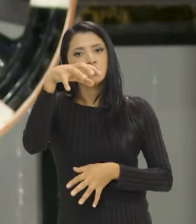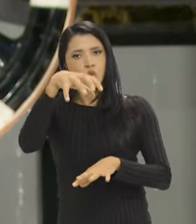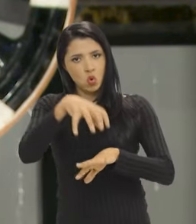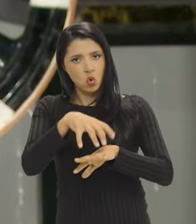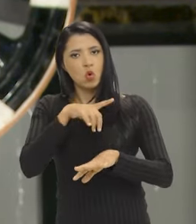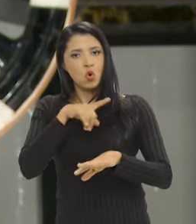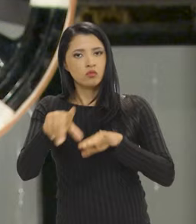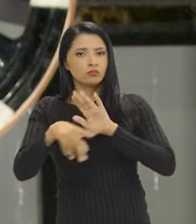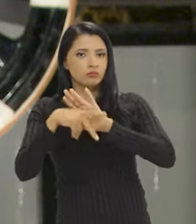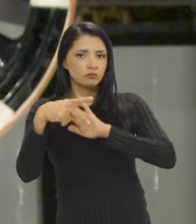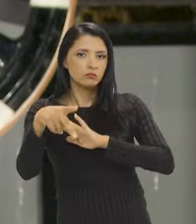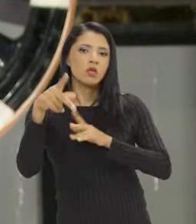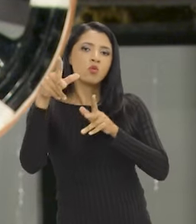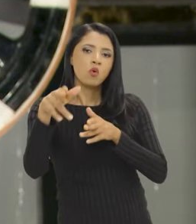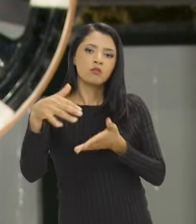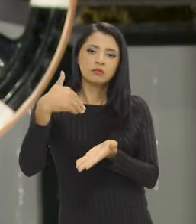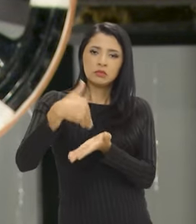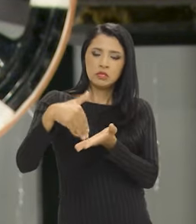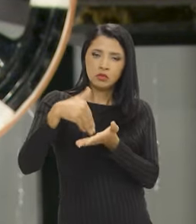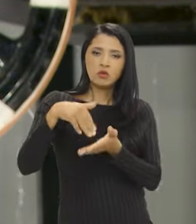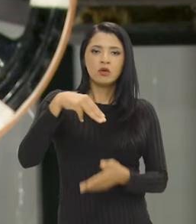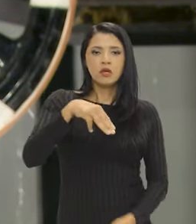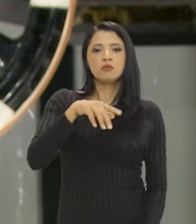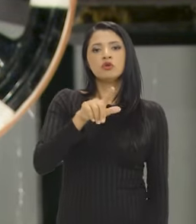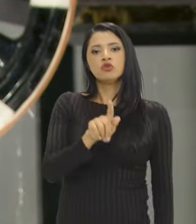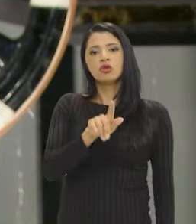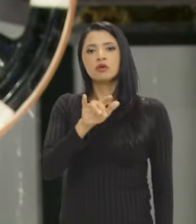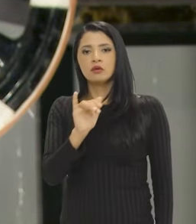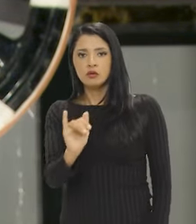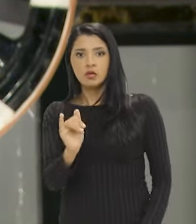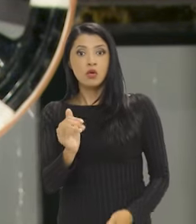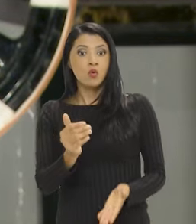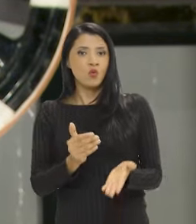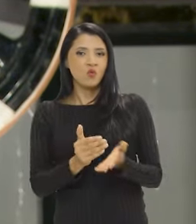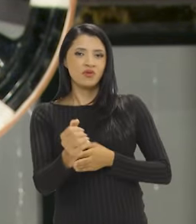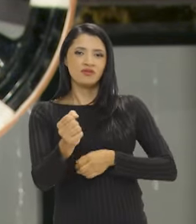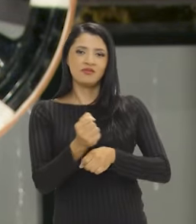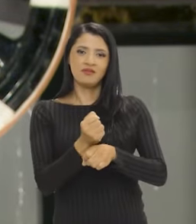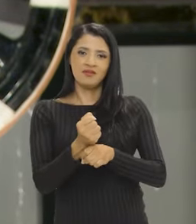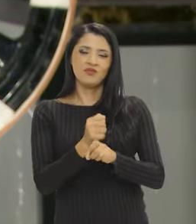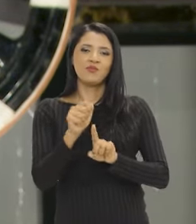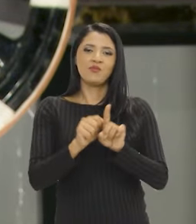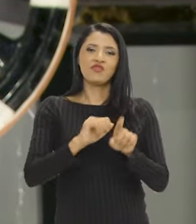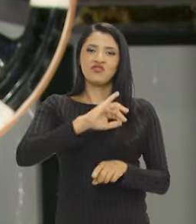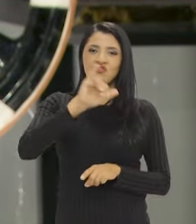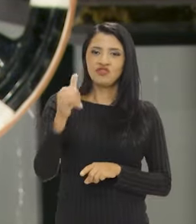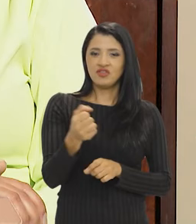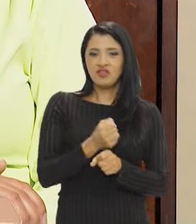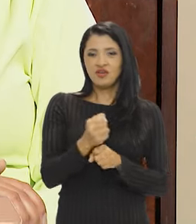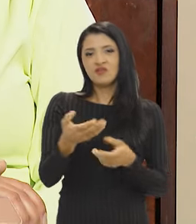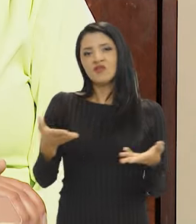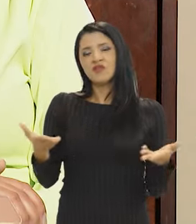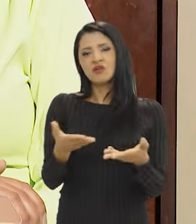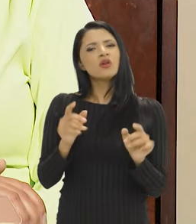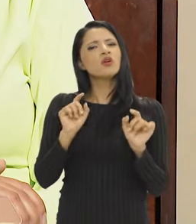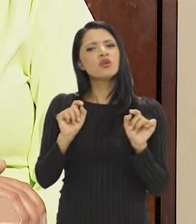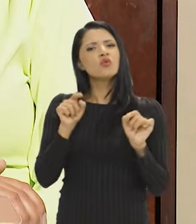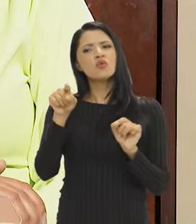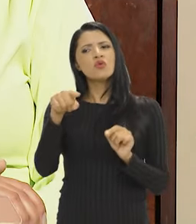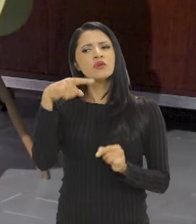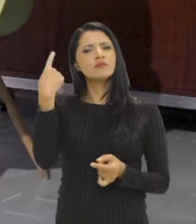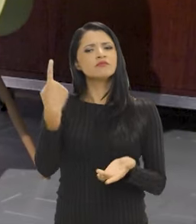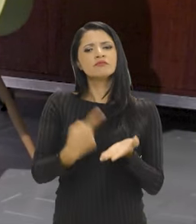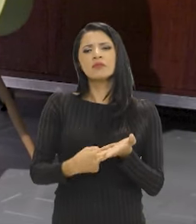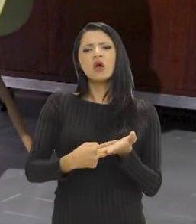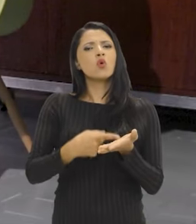um órgão com status de secretaria do MGI no início desse ano, em janeiro desse ano. E o que